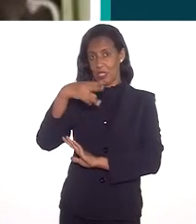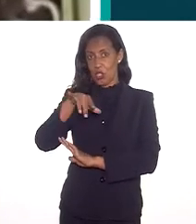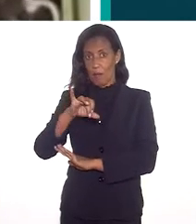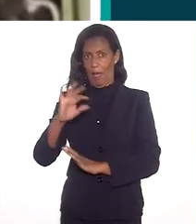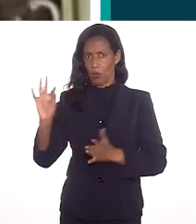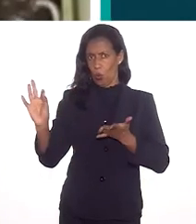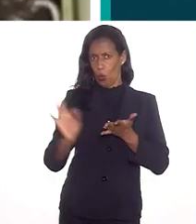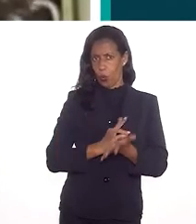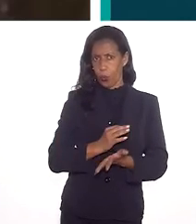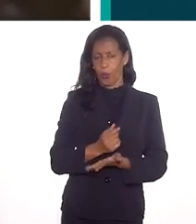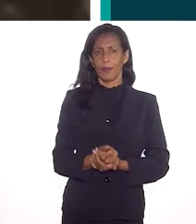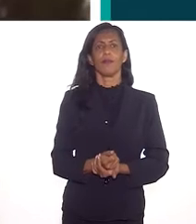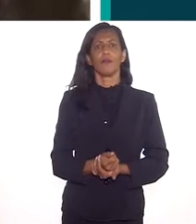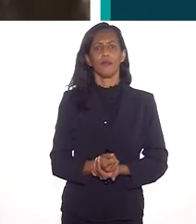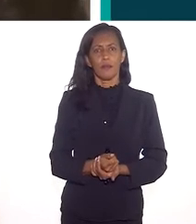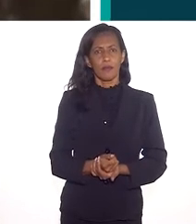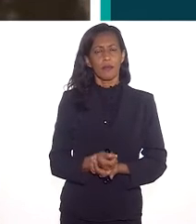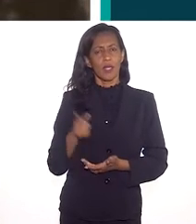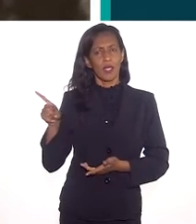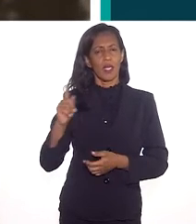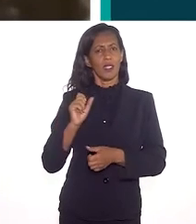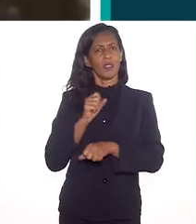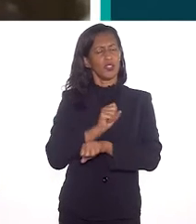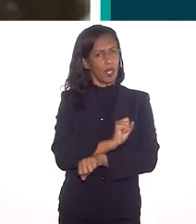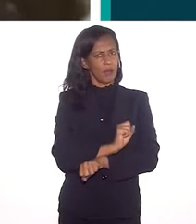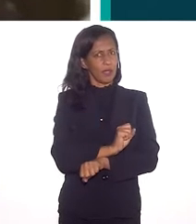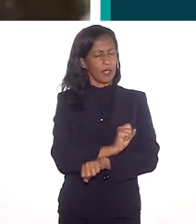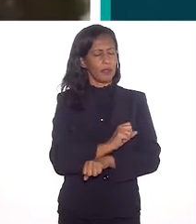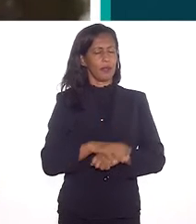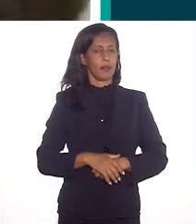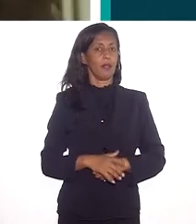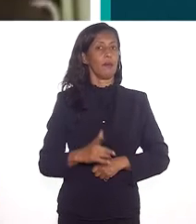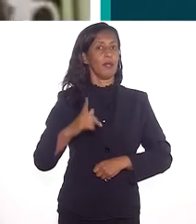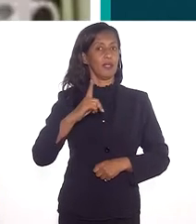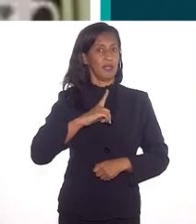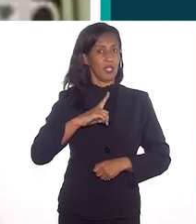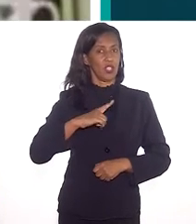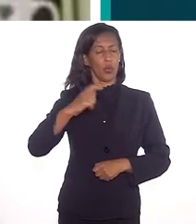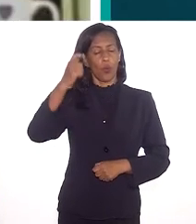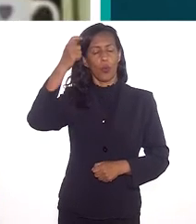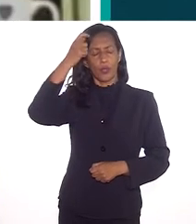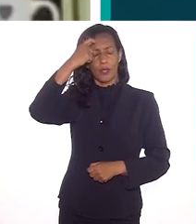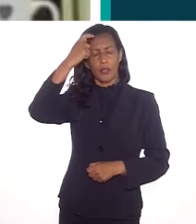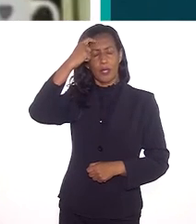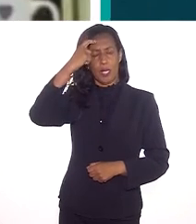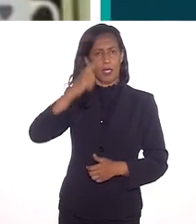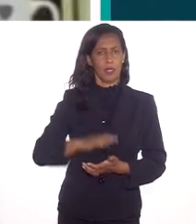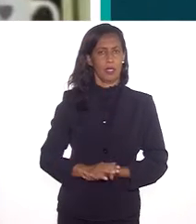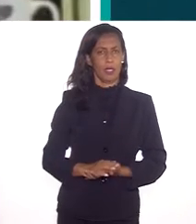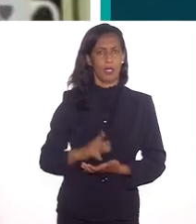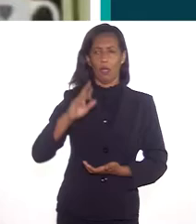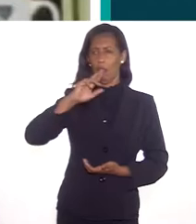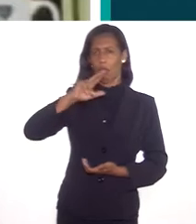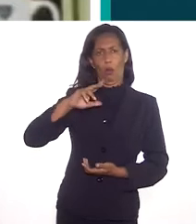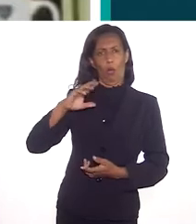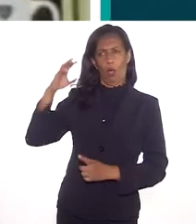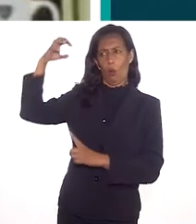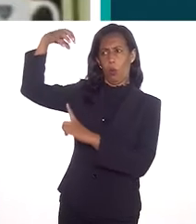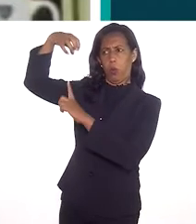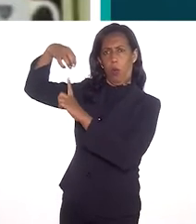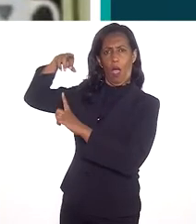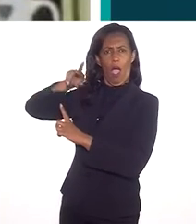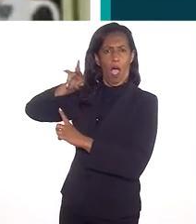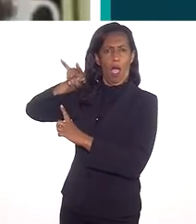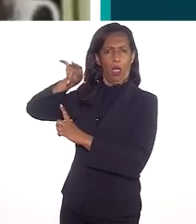13 de maio já havia sido assinada, eles haviam sido escravizados, mas eles tinham consciência de que não foi a